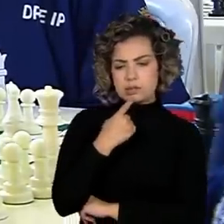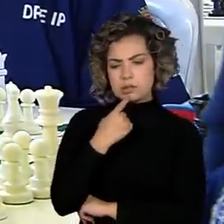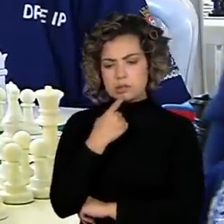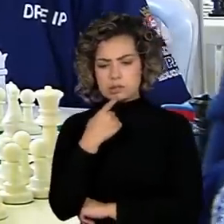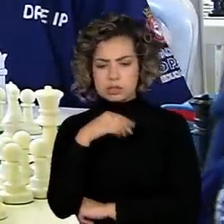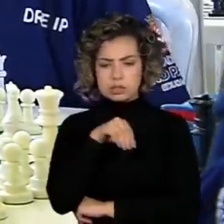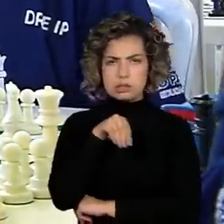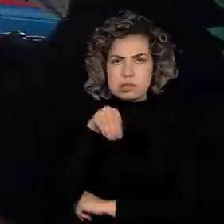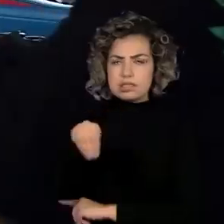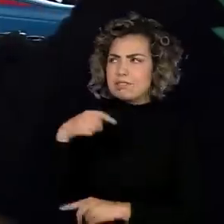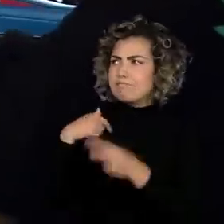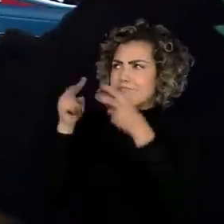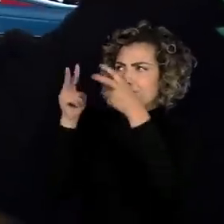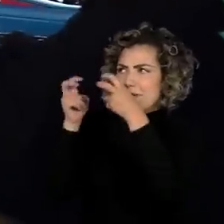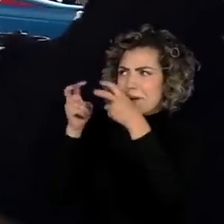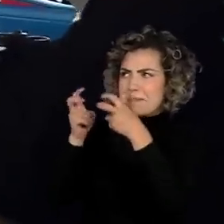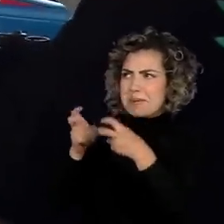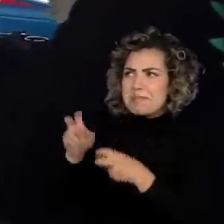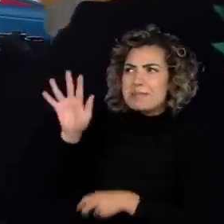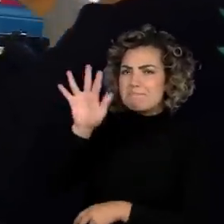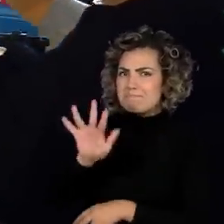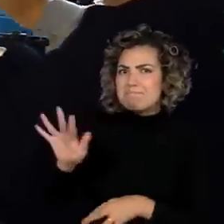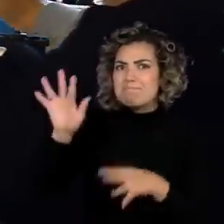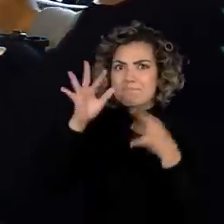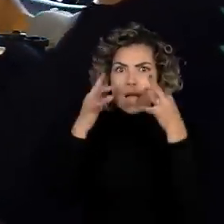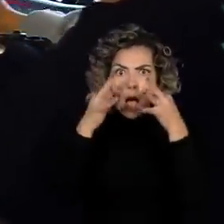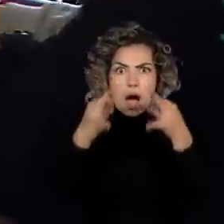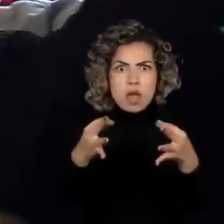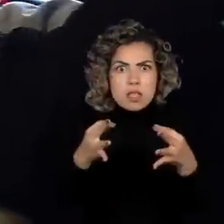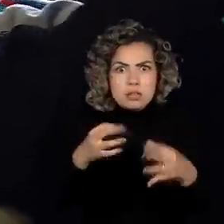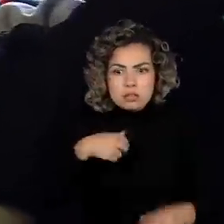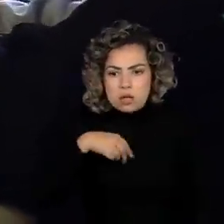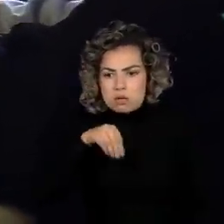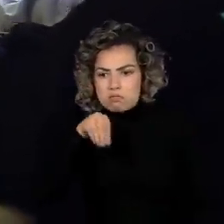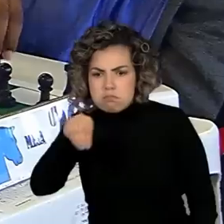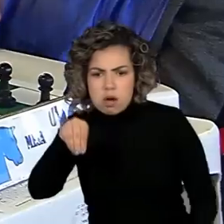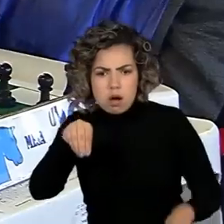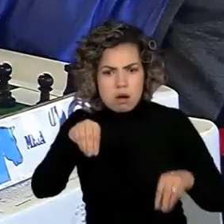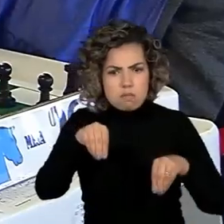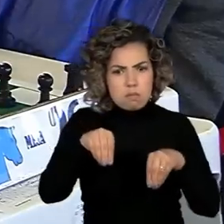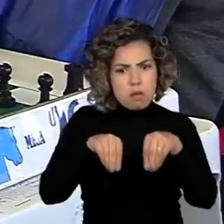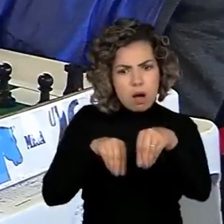a gente mais encontra. Os alunos levam a sério cada partida do campeonato.